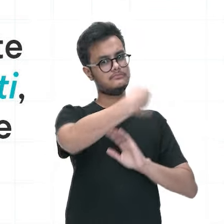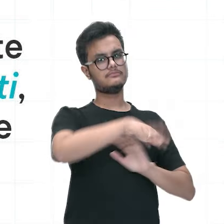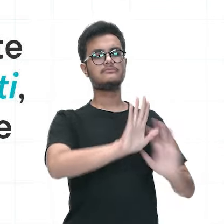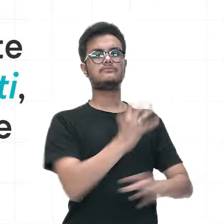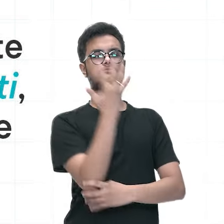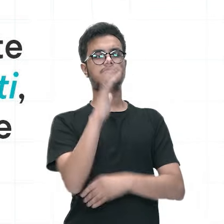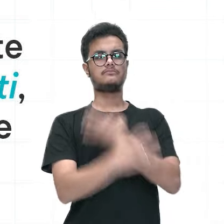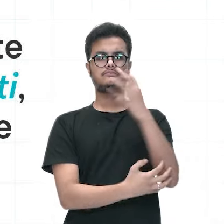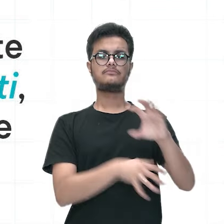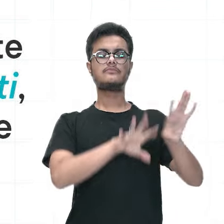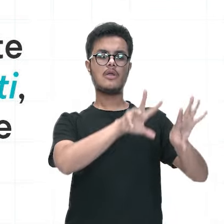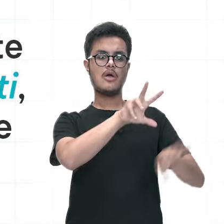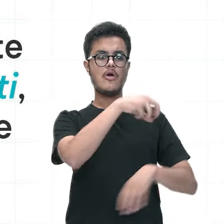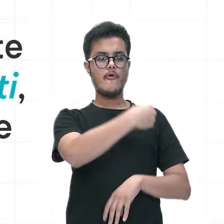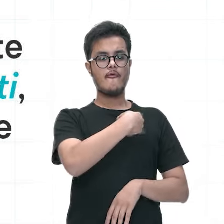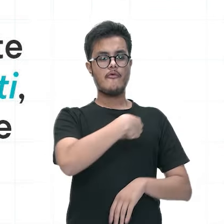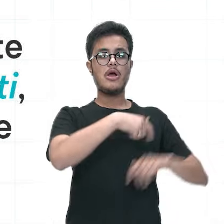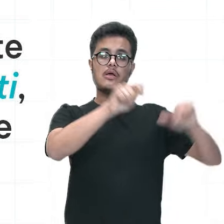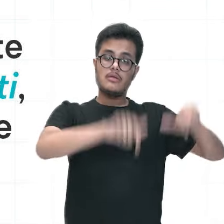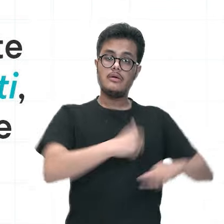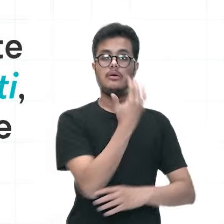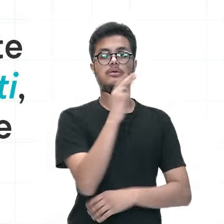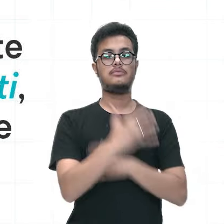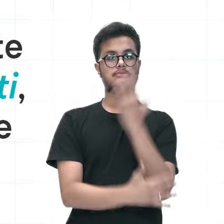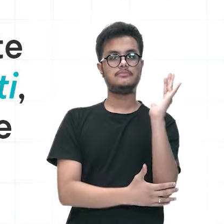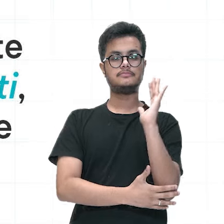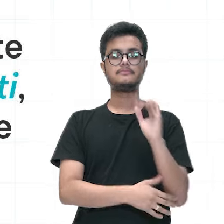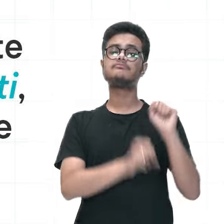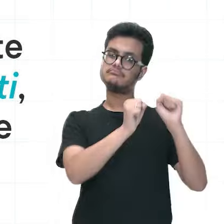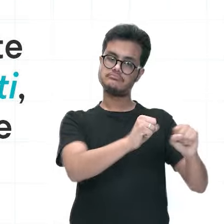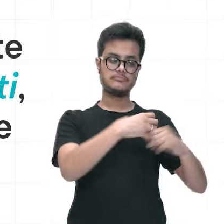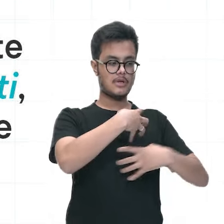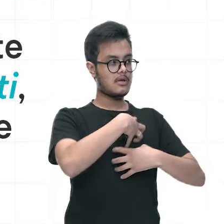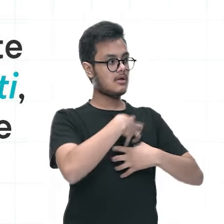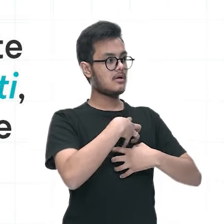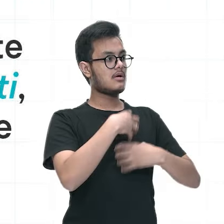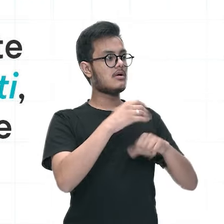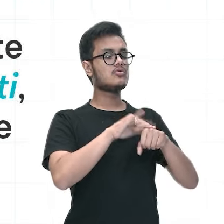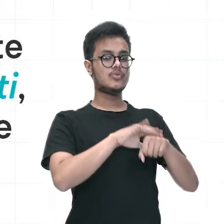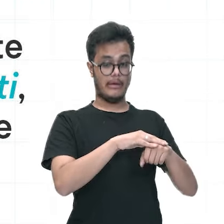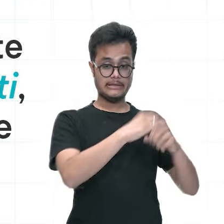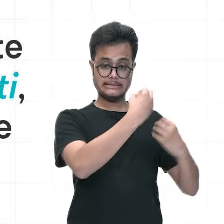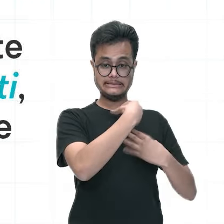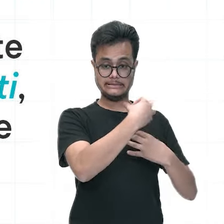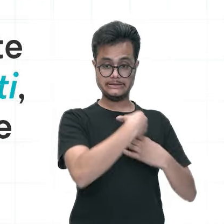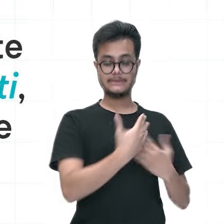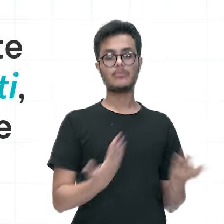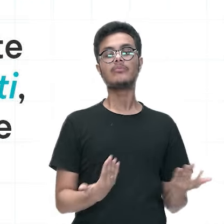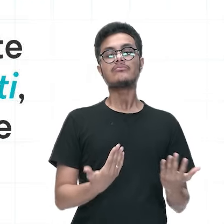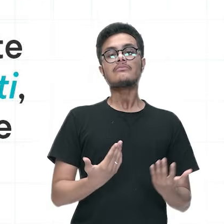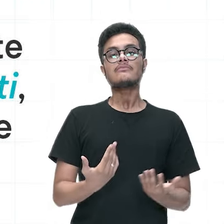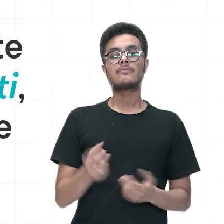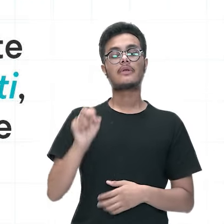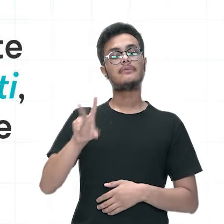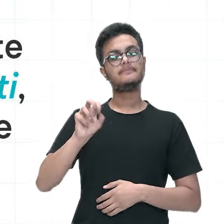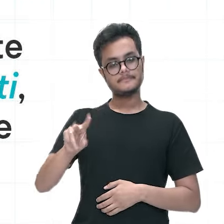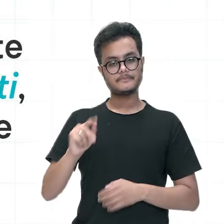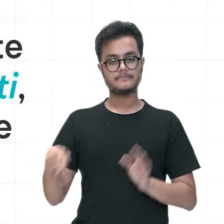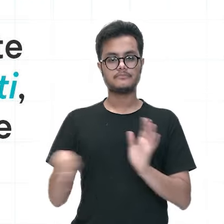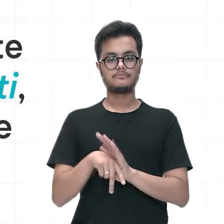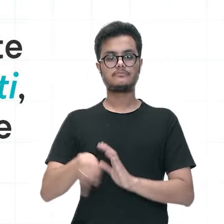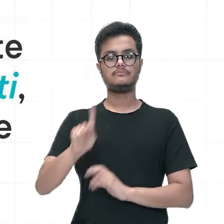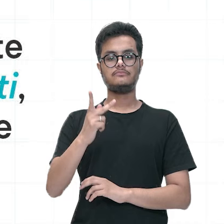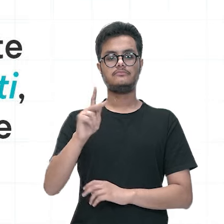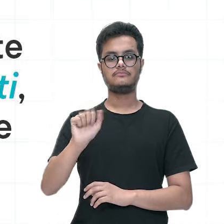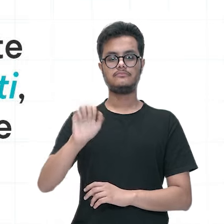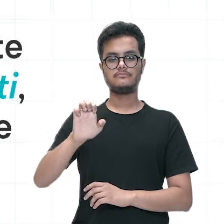quando a pessoa se aproxima de áreas silvestres que possam ter ali o vírus circulando. Quem vai transmitir esse vírus vai ser o